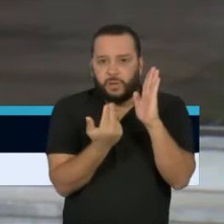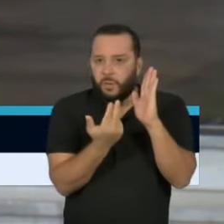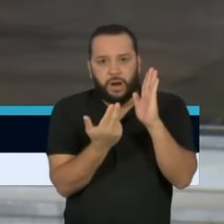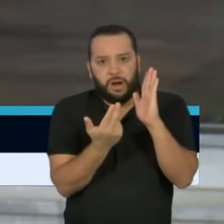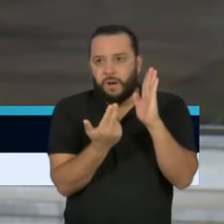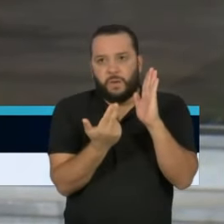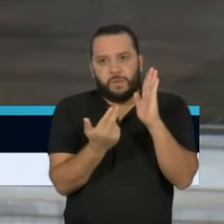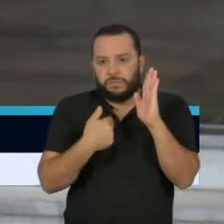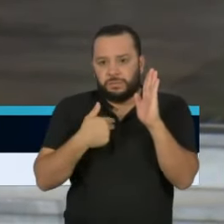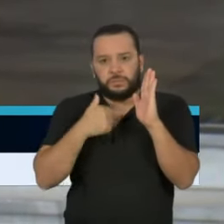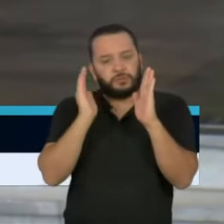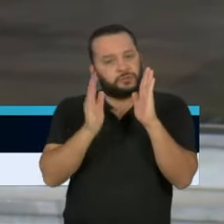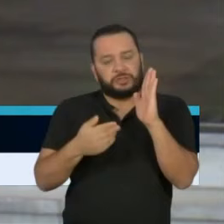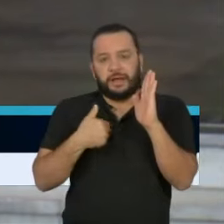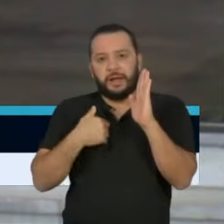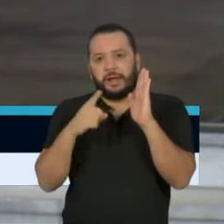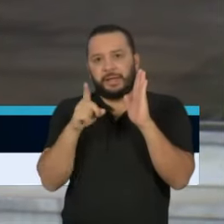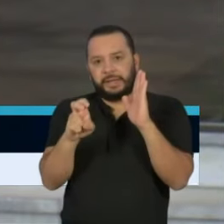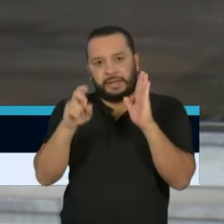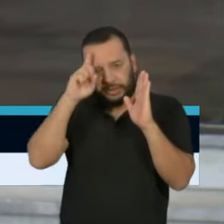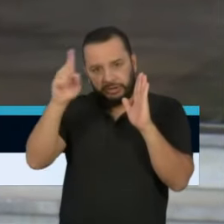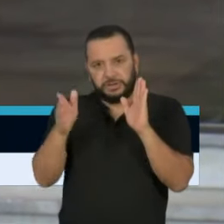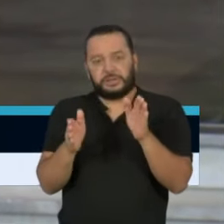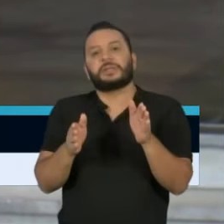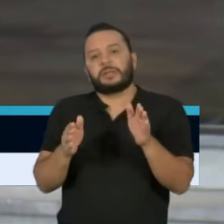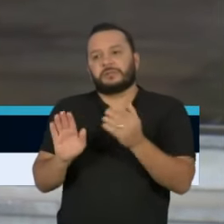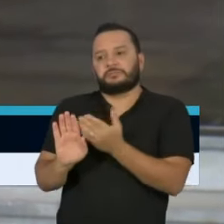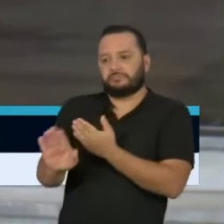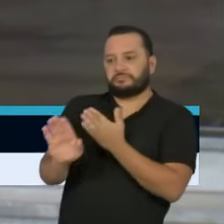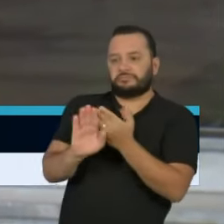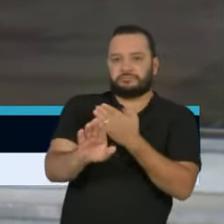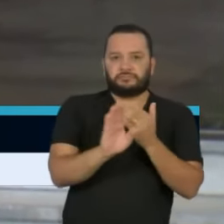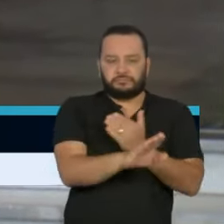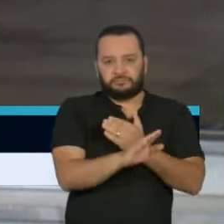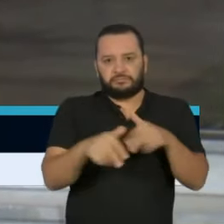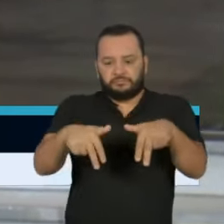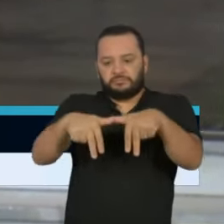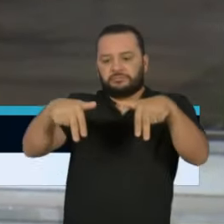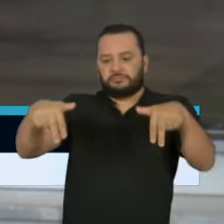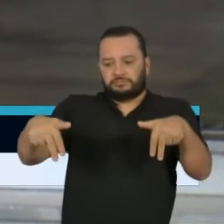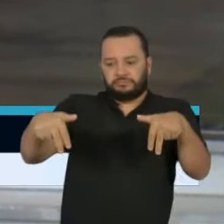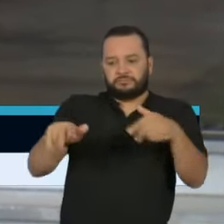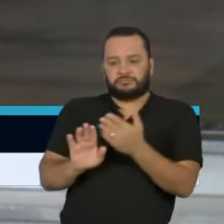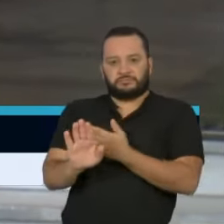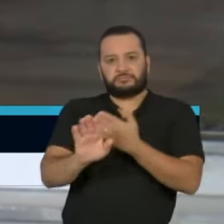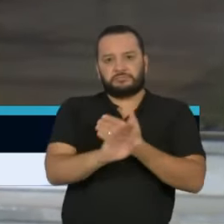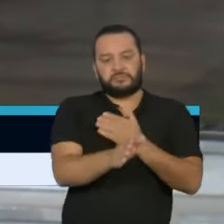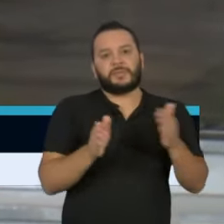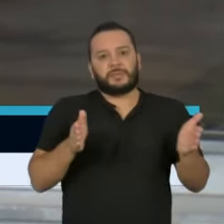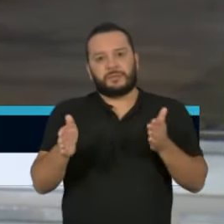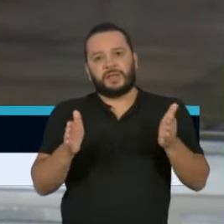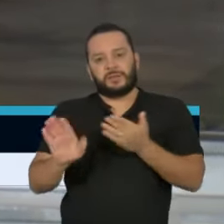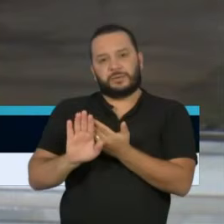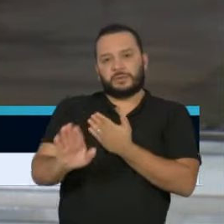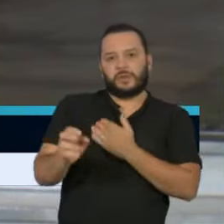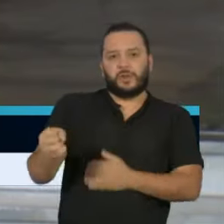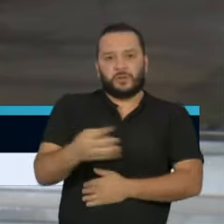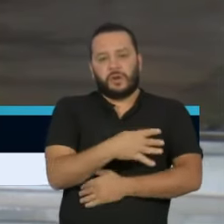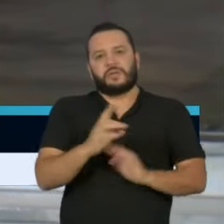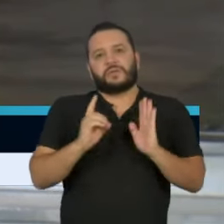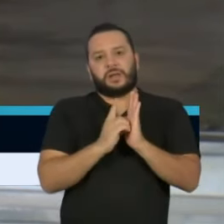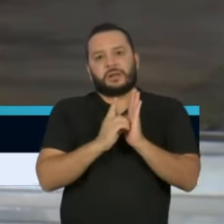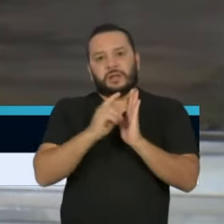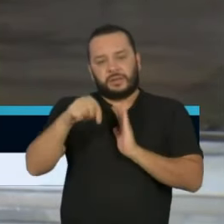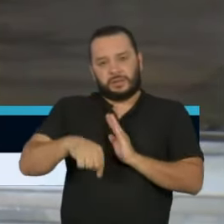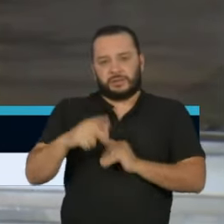reproduz por 15 dias para o distanciamento social. É uma nova quarentena que está sendo decretada,